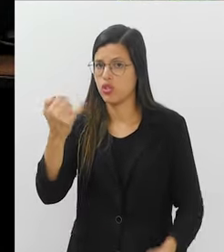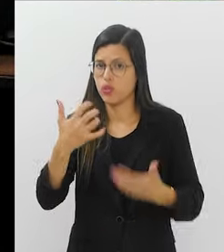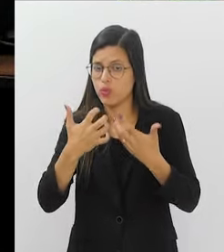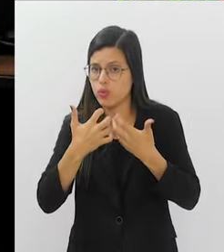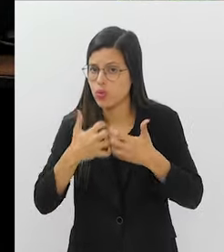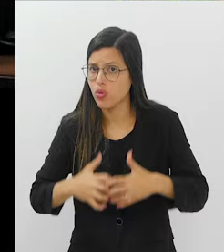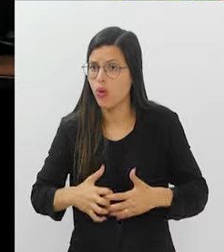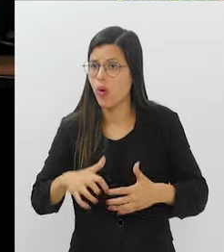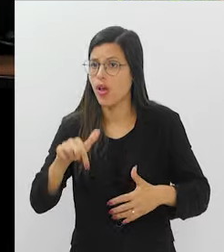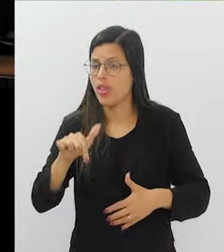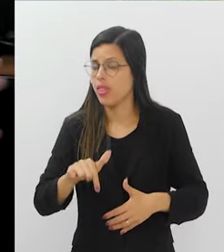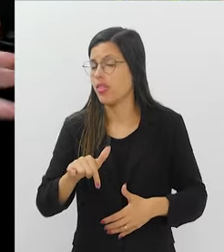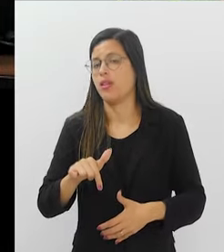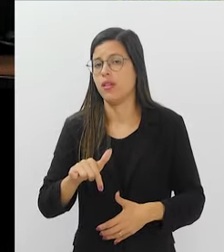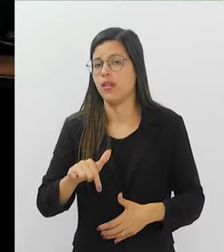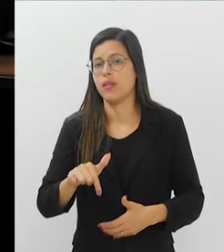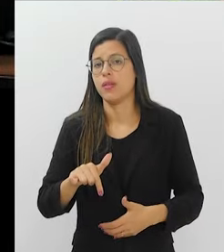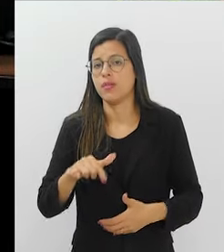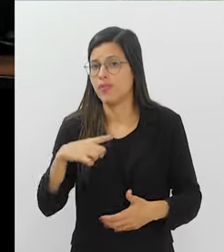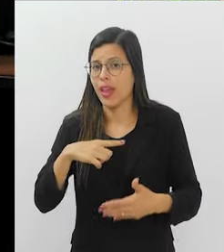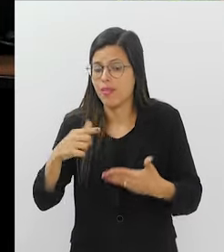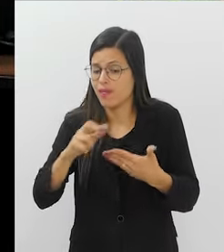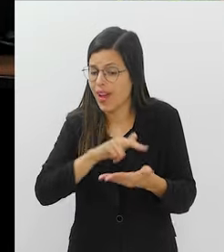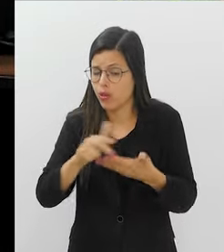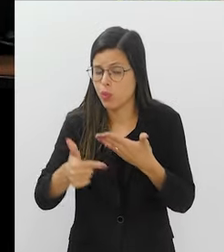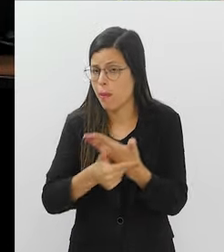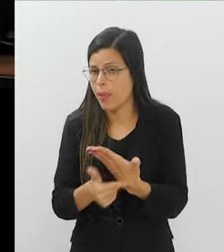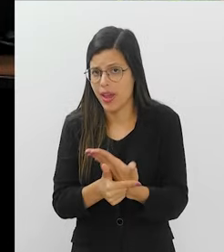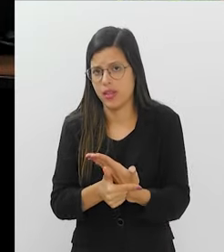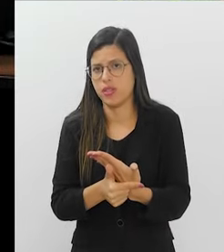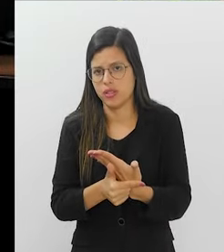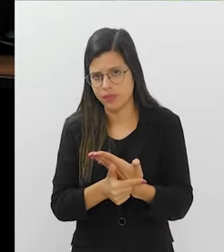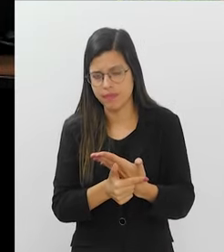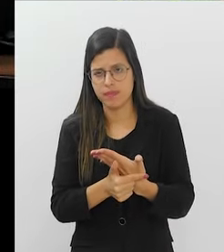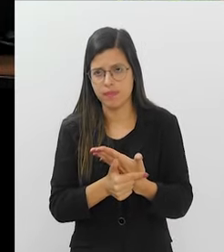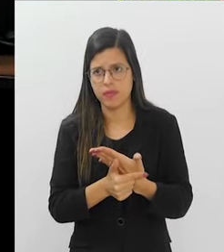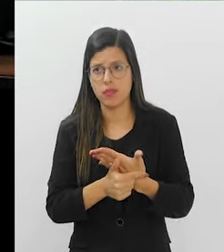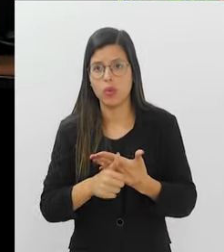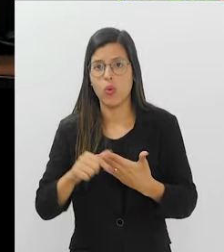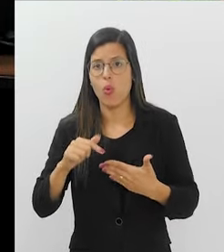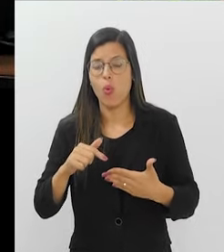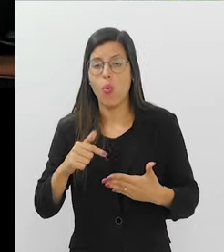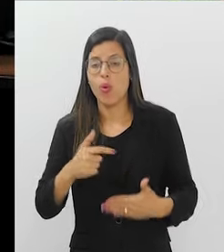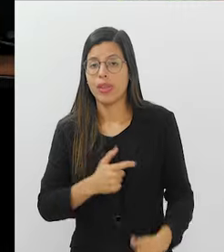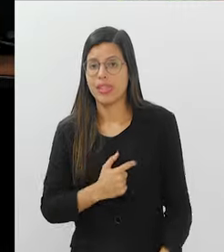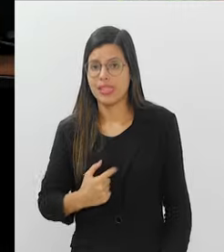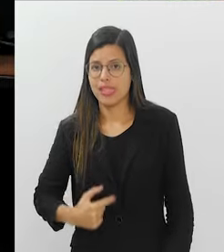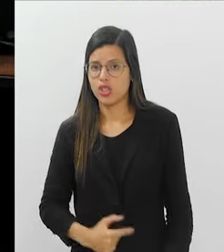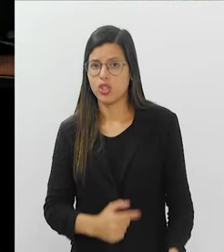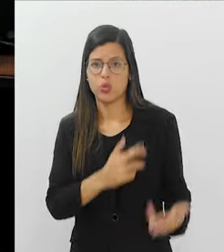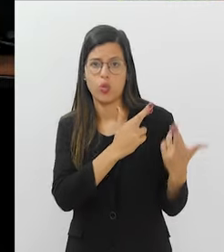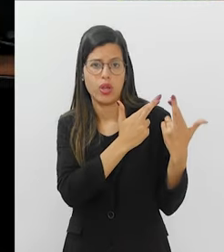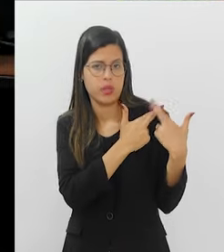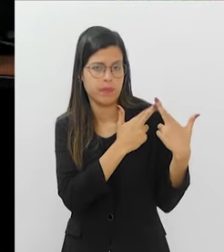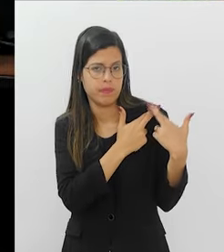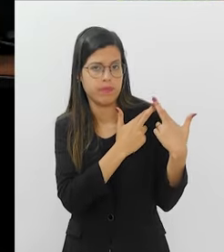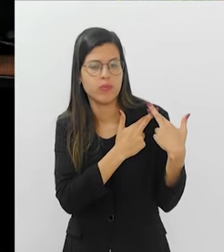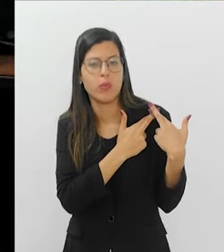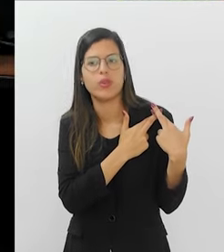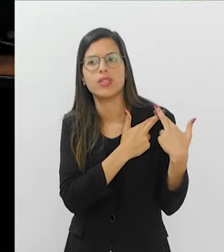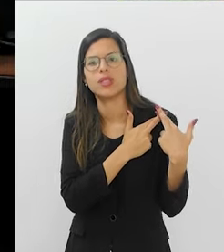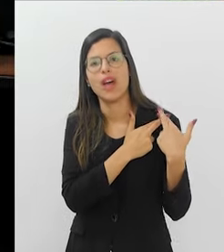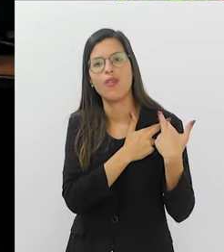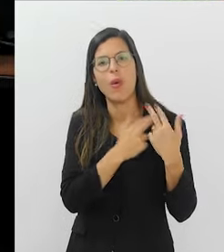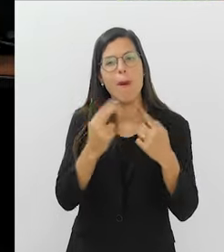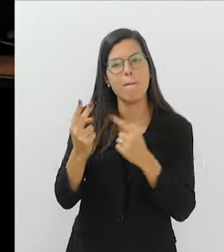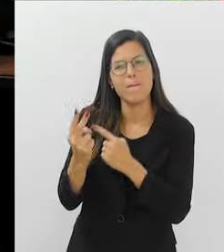dependendo da situação, ele é cérebro junto de intestino. O nosso intestino, ele é responsável